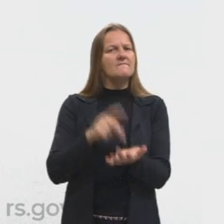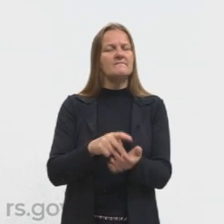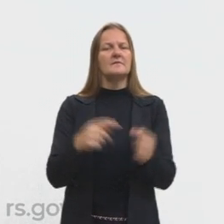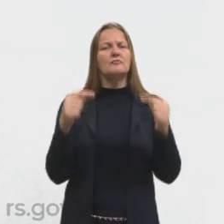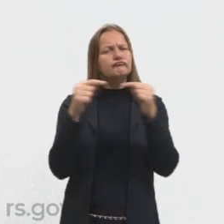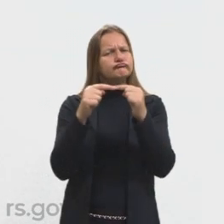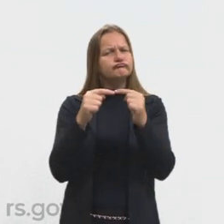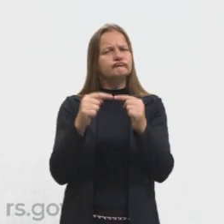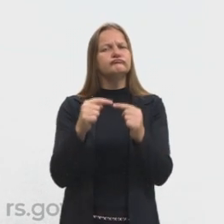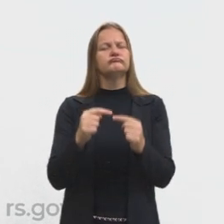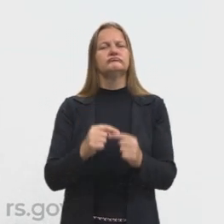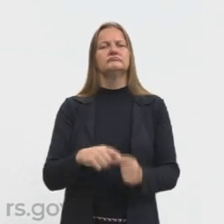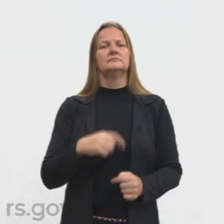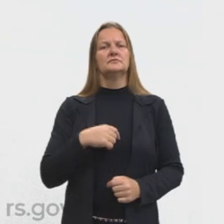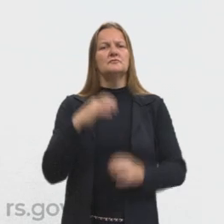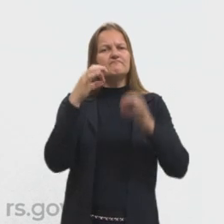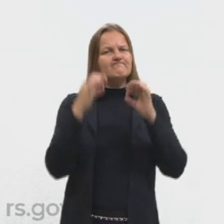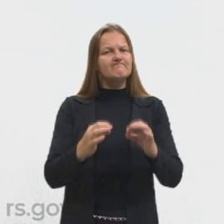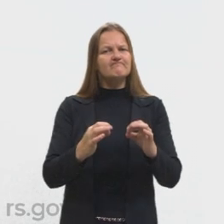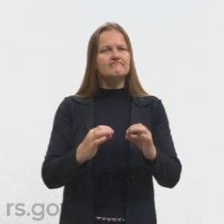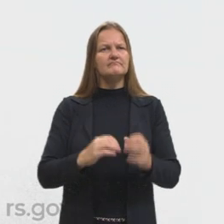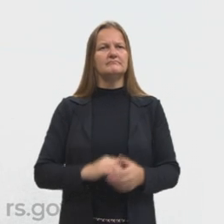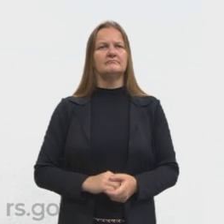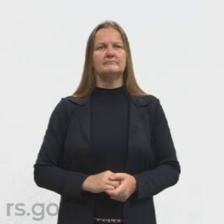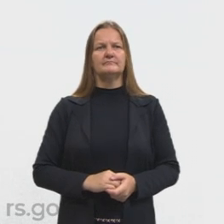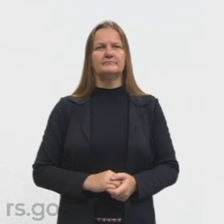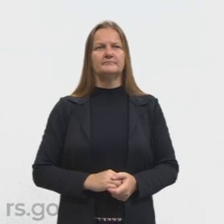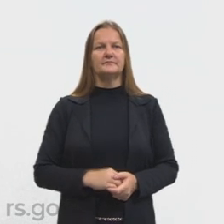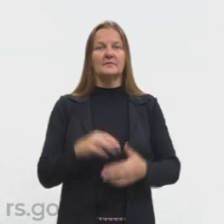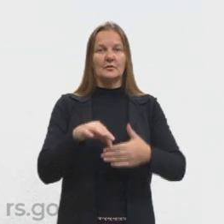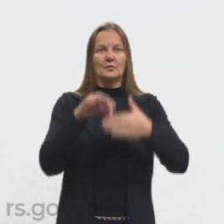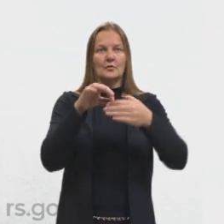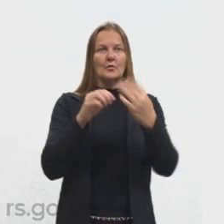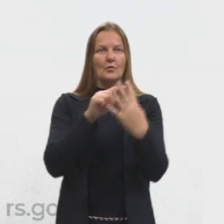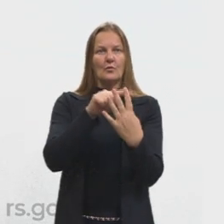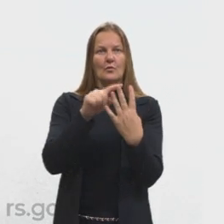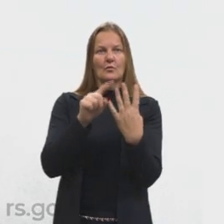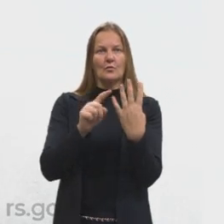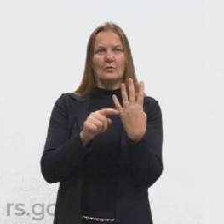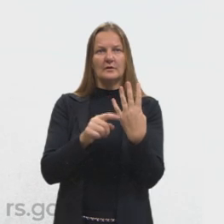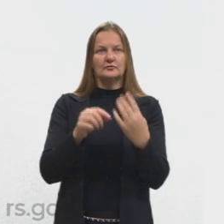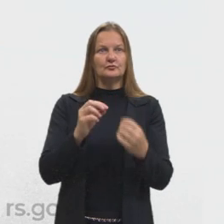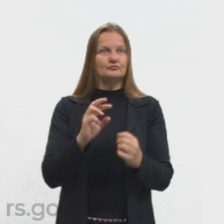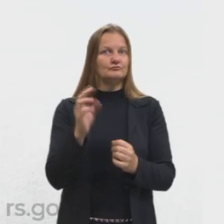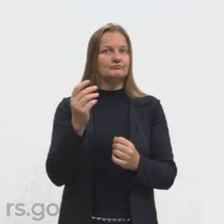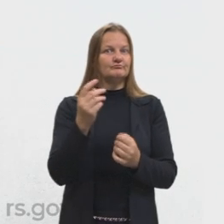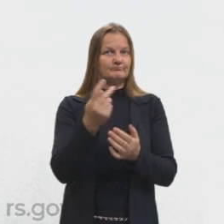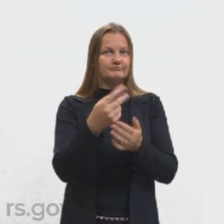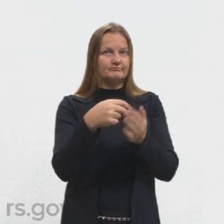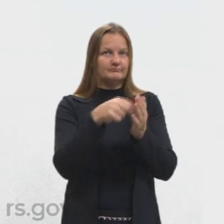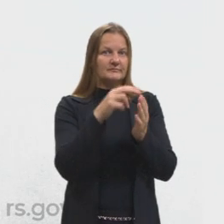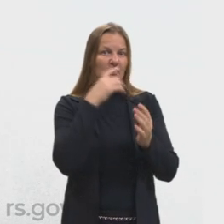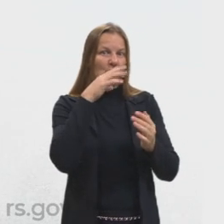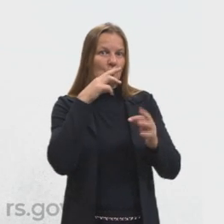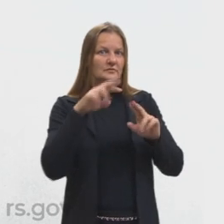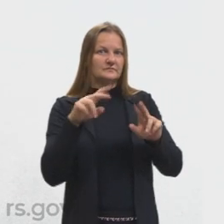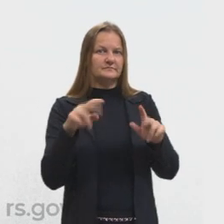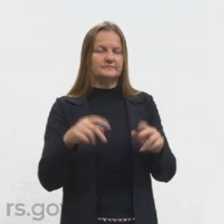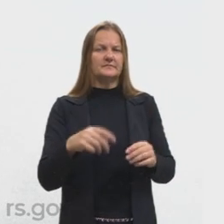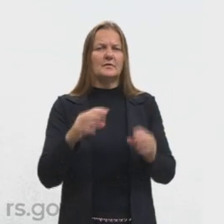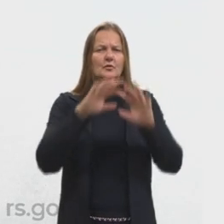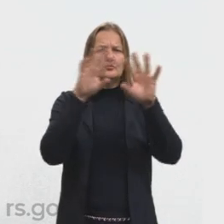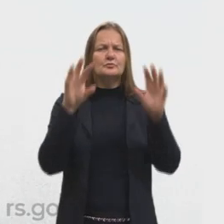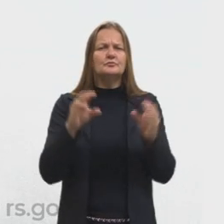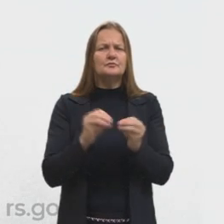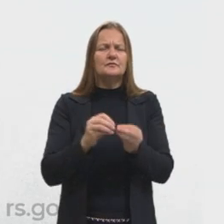objetiva e precisa. Eu destaquei essas quatro palavras e eu quero que vocês vão agora lá no resumo de vocês, lá onde vocês